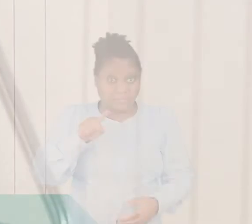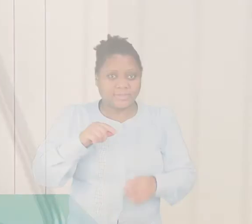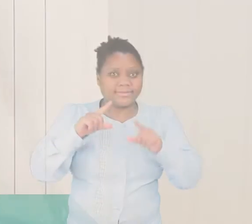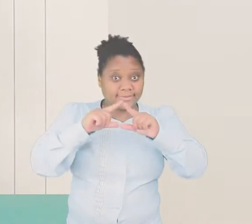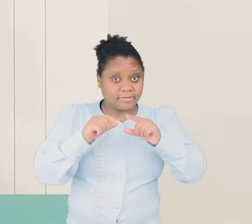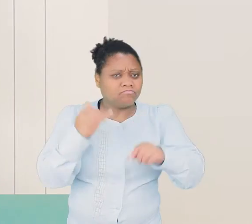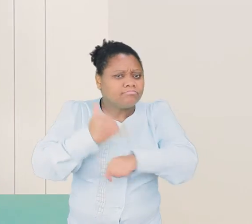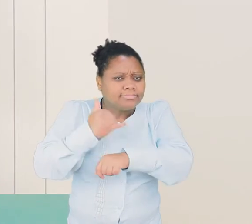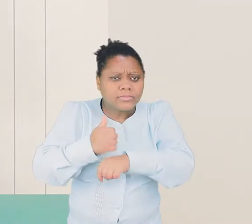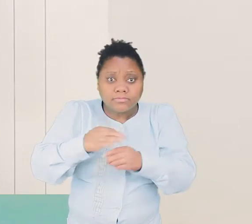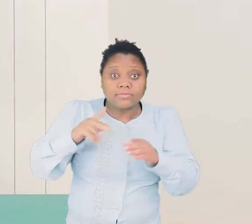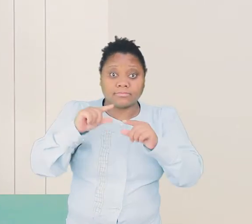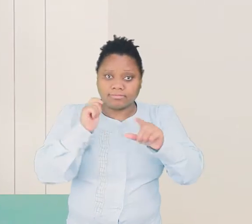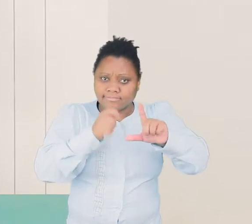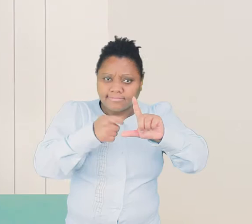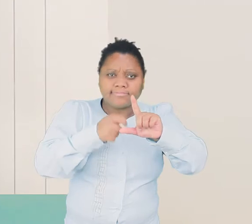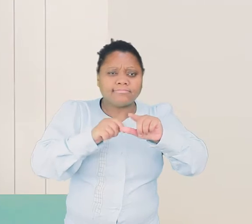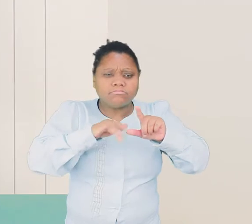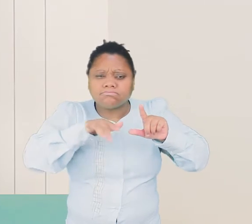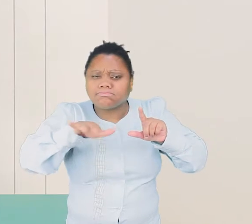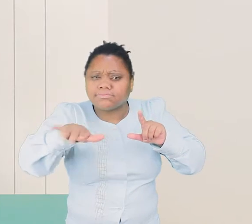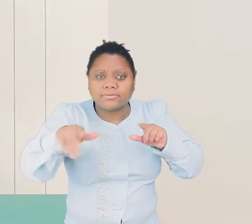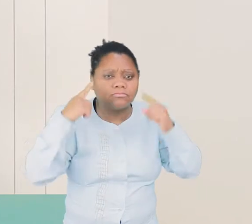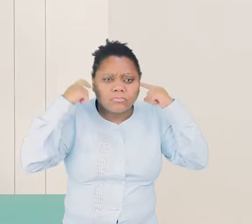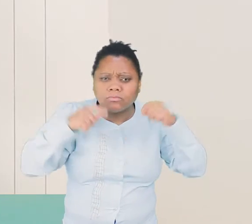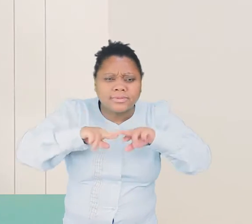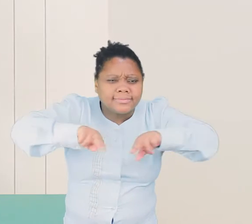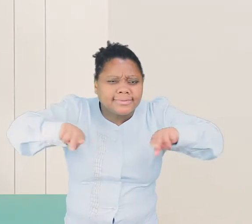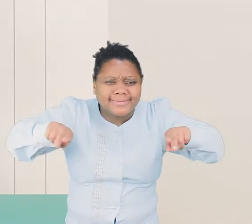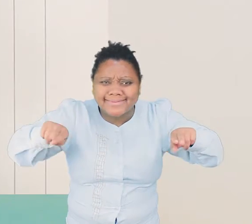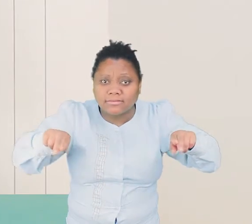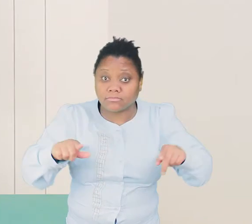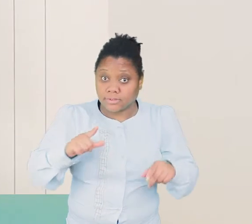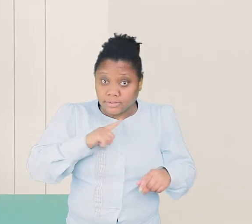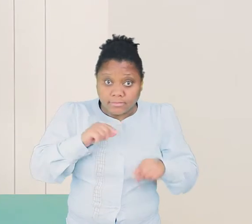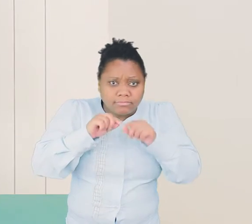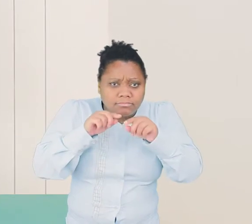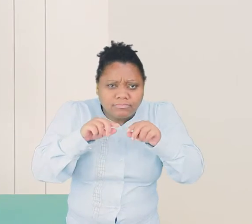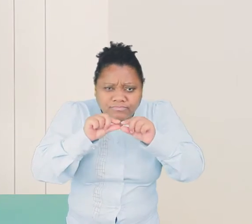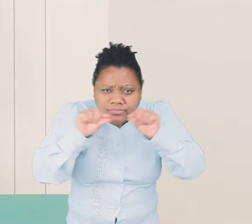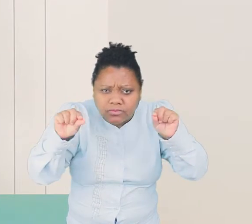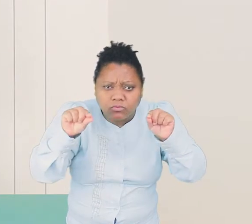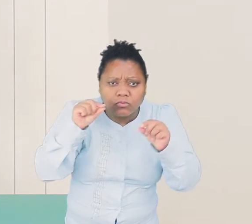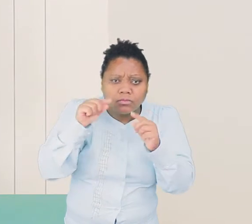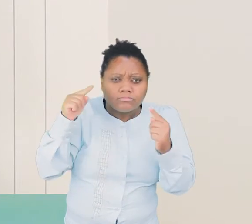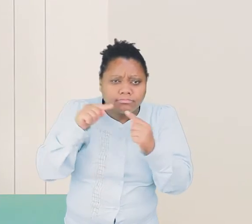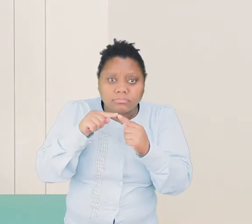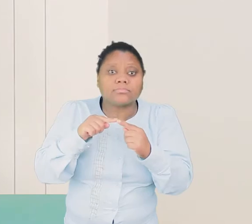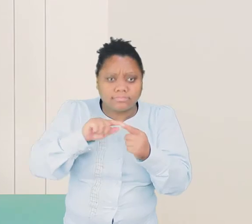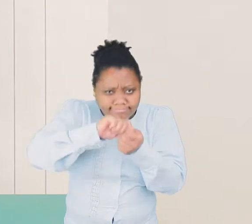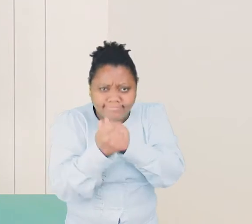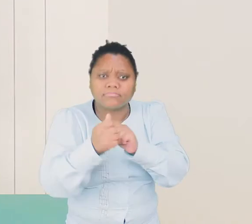Sua estrutura metálica pode emitir diversos sons. E como não tem uma afinação pré-definida, o